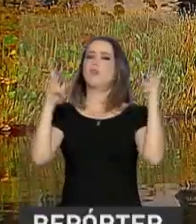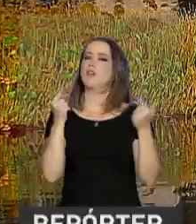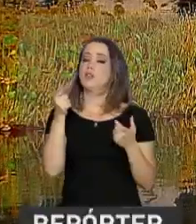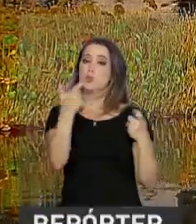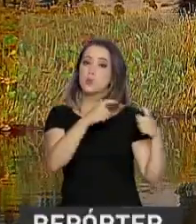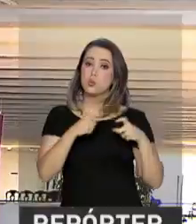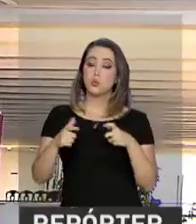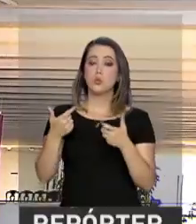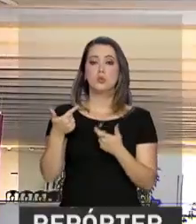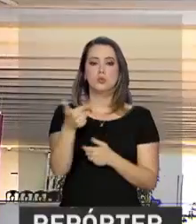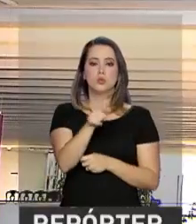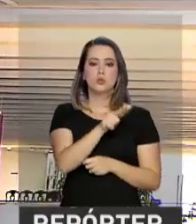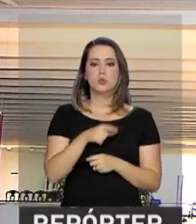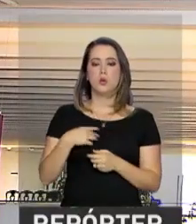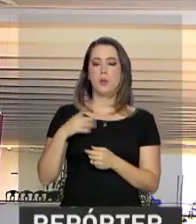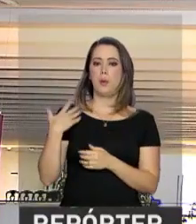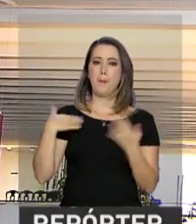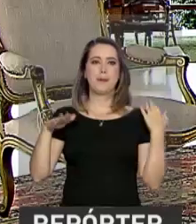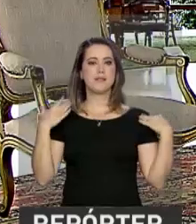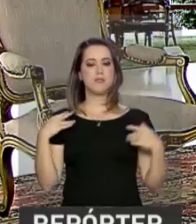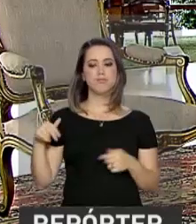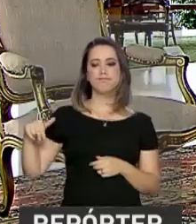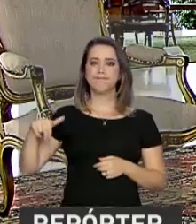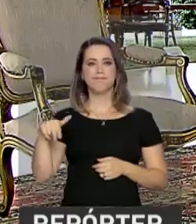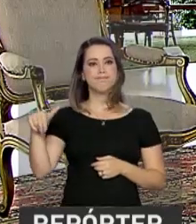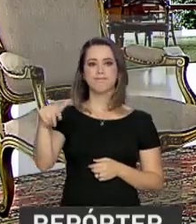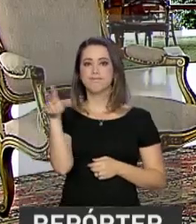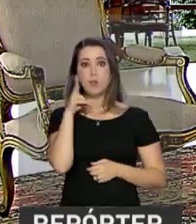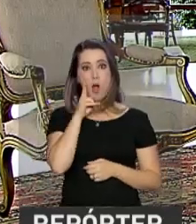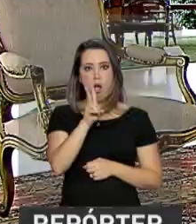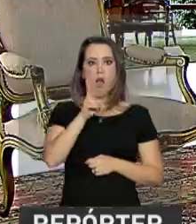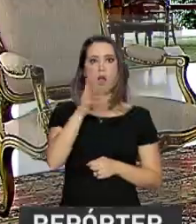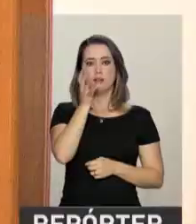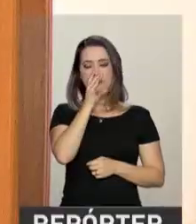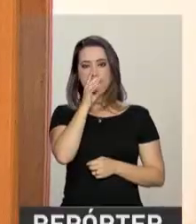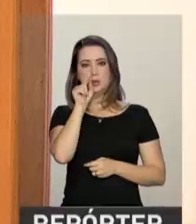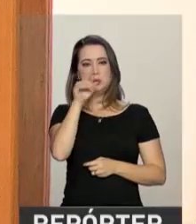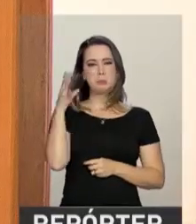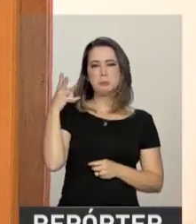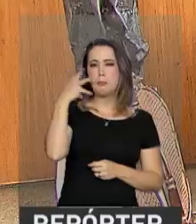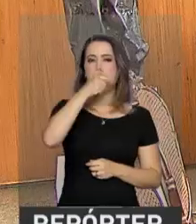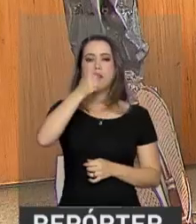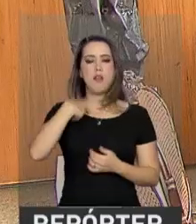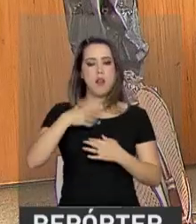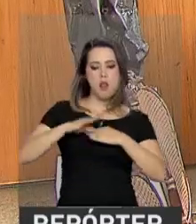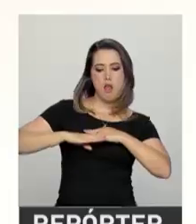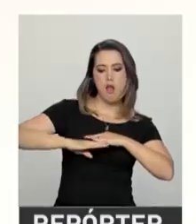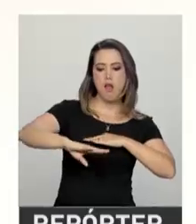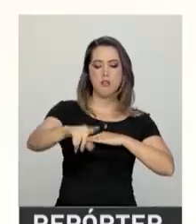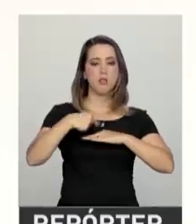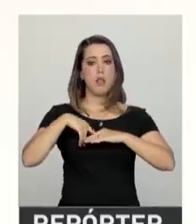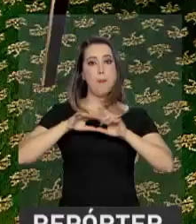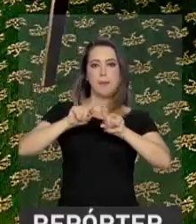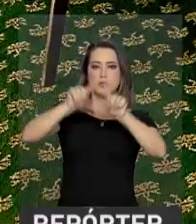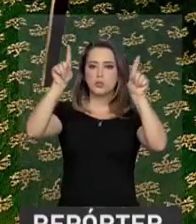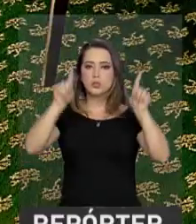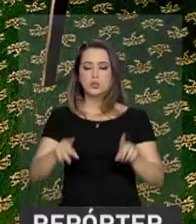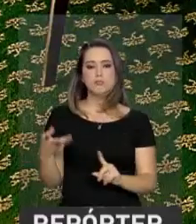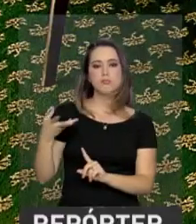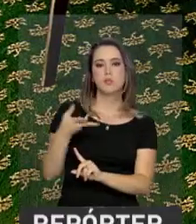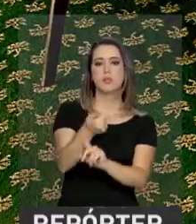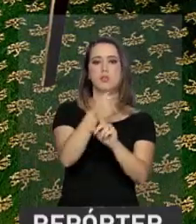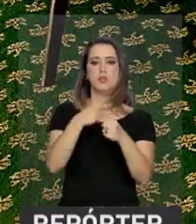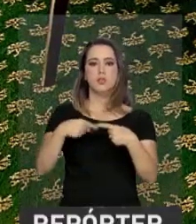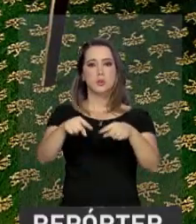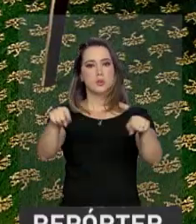dos outros prédios. Um passeio por aqui mostra belezas desconhecidas. Tem quadros, tapeçarias, esculturas e móveis